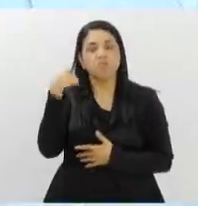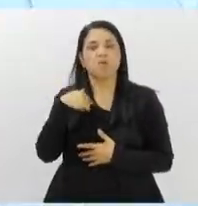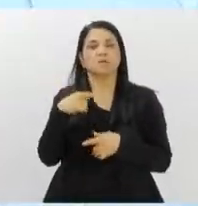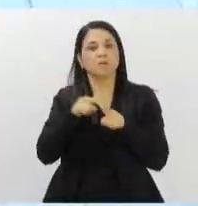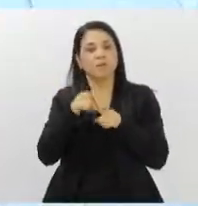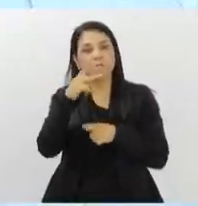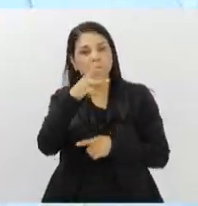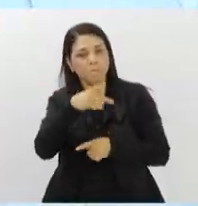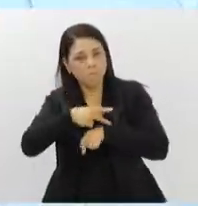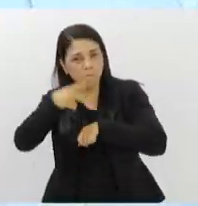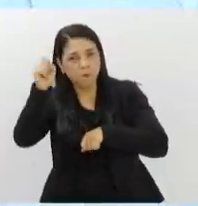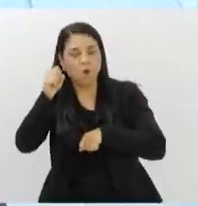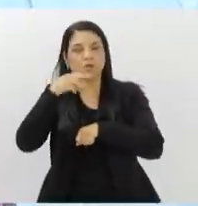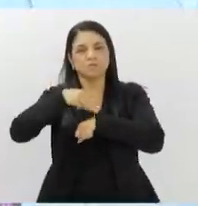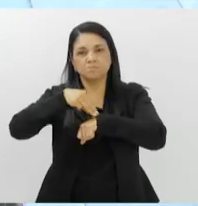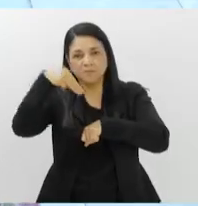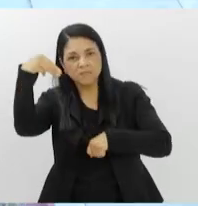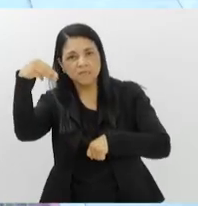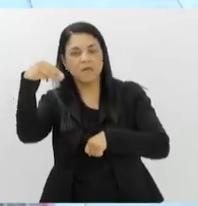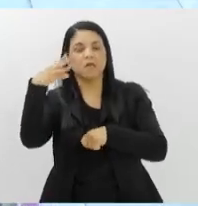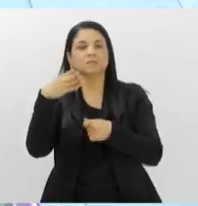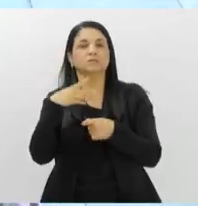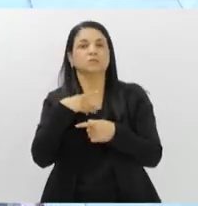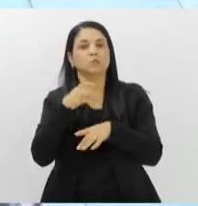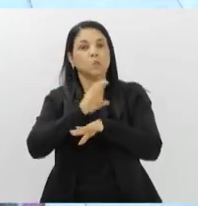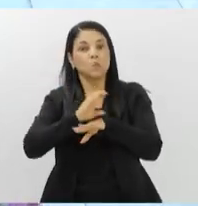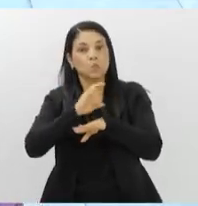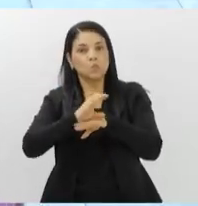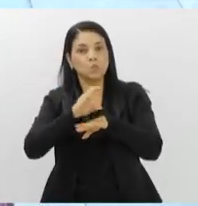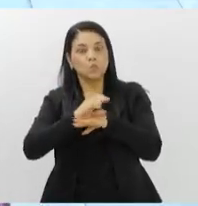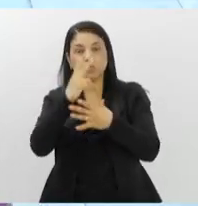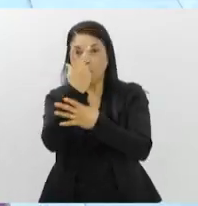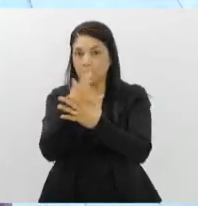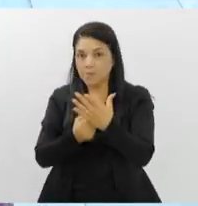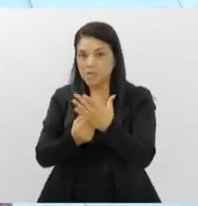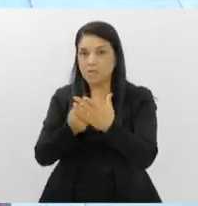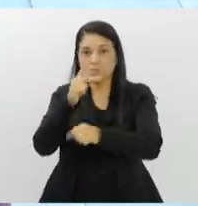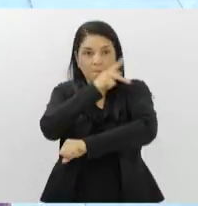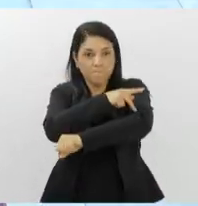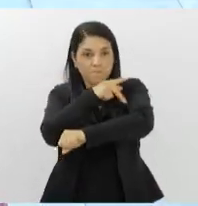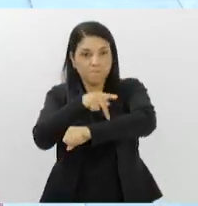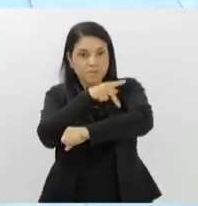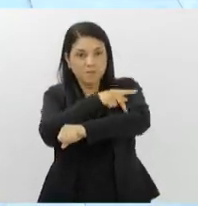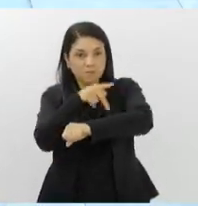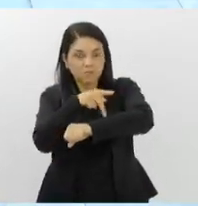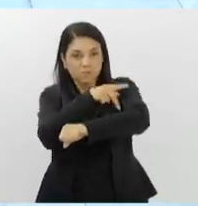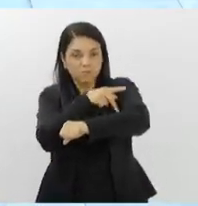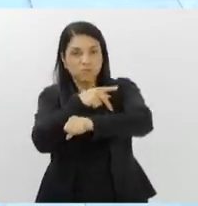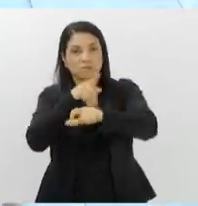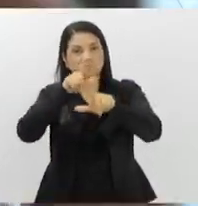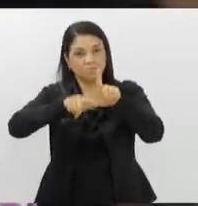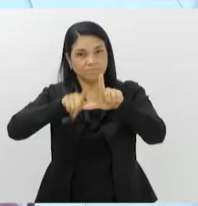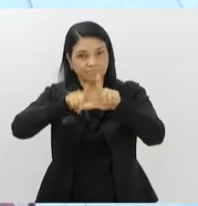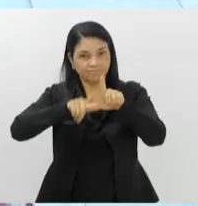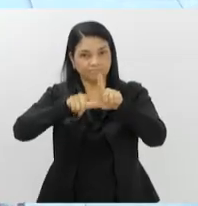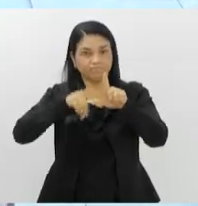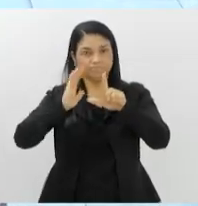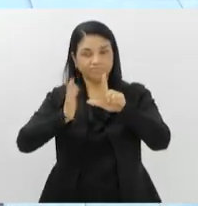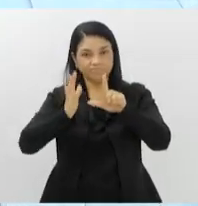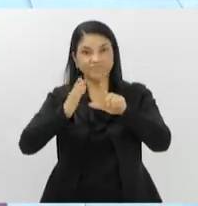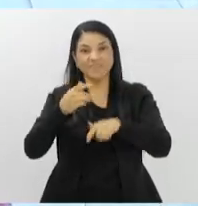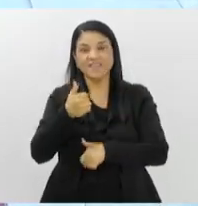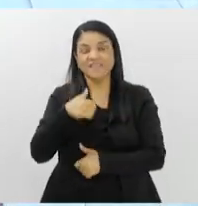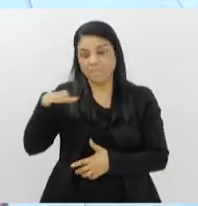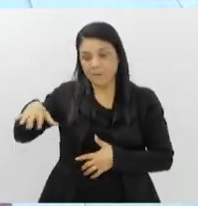temos o Estrito Senso, que é o mestrado. E o nosso curso de bilíngue de pedagogia é um curso que está em 13 polos do Brasil inteiro.